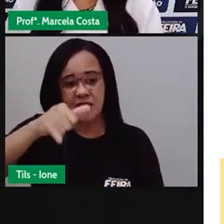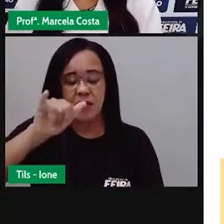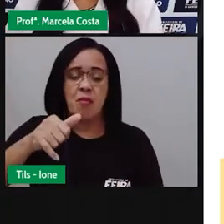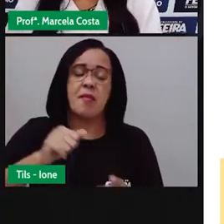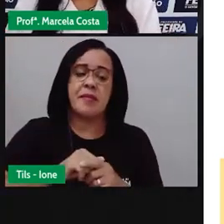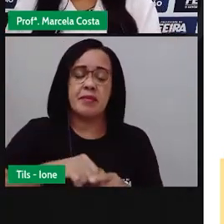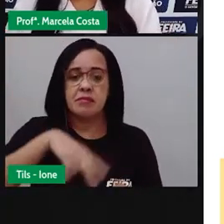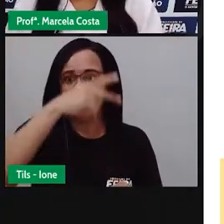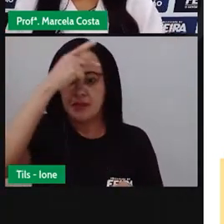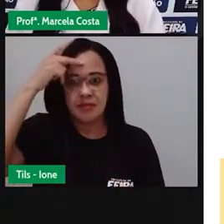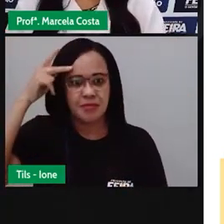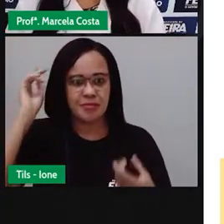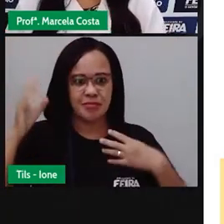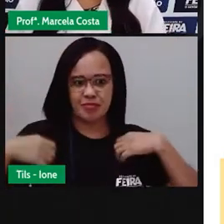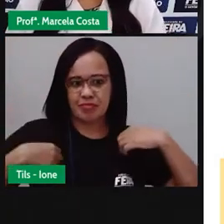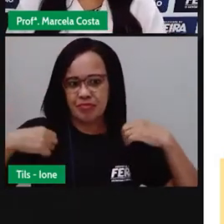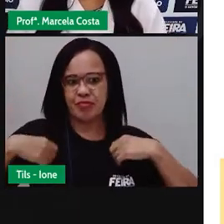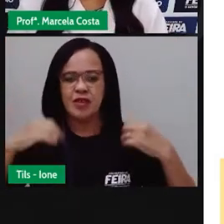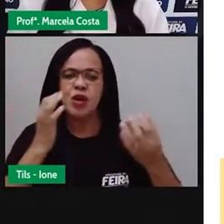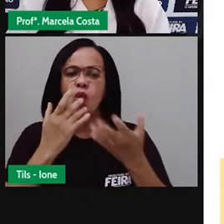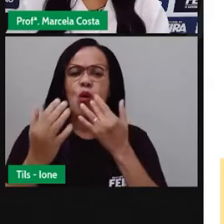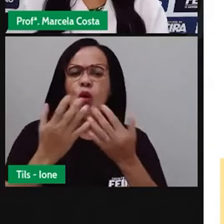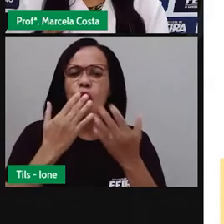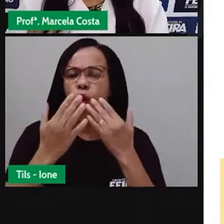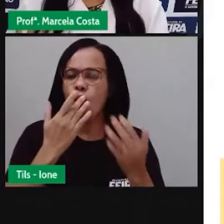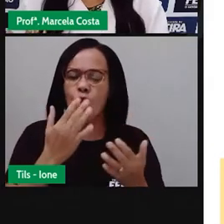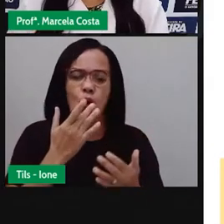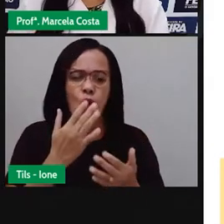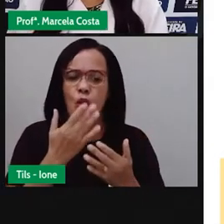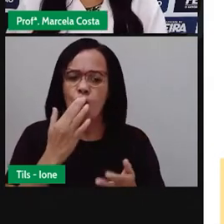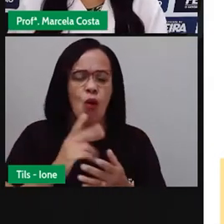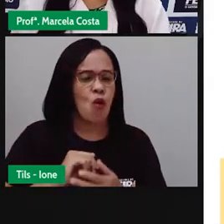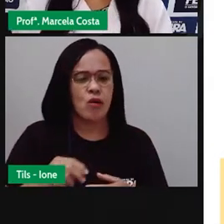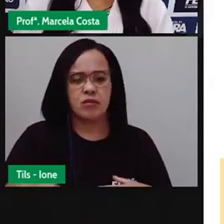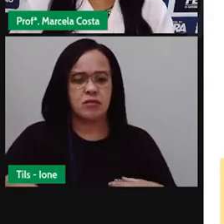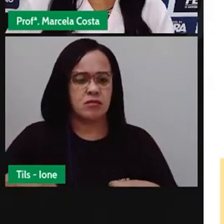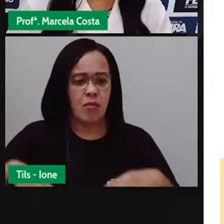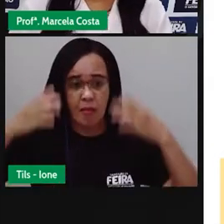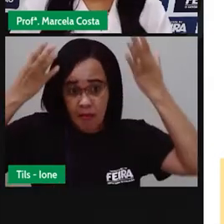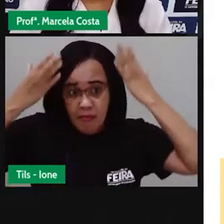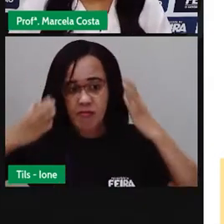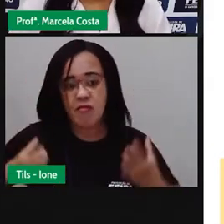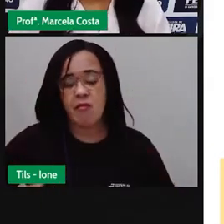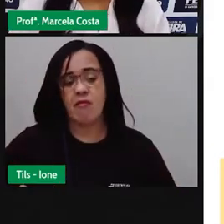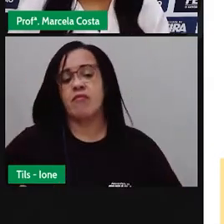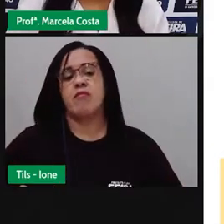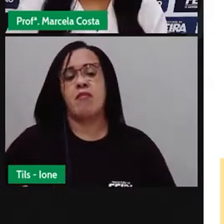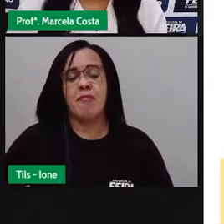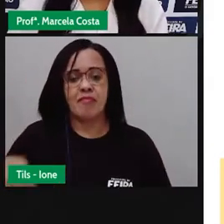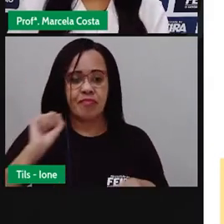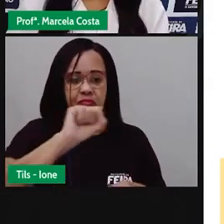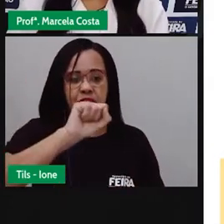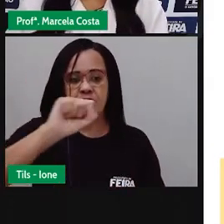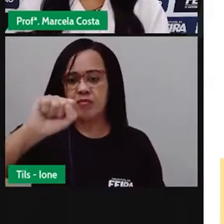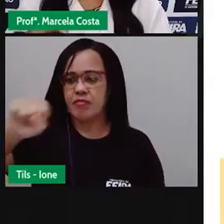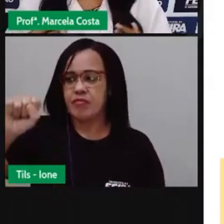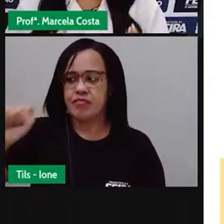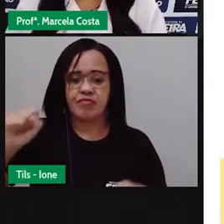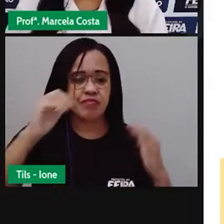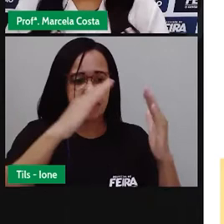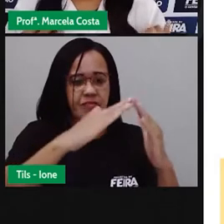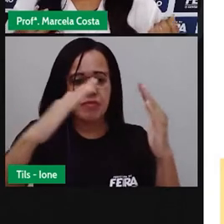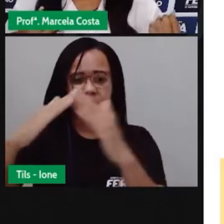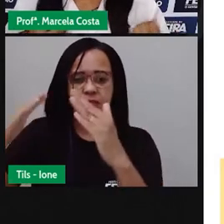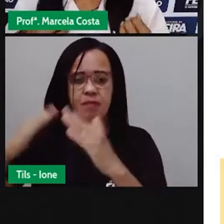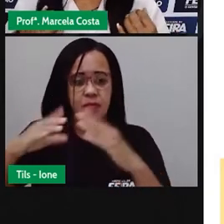fantasiam com roupas coloridas, com petilhos, com espelhos. E saem de porta em porta cantando